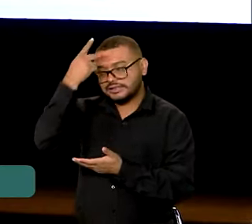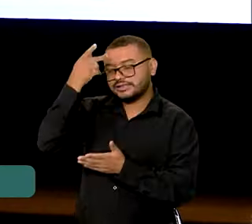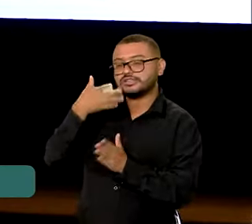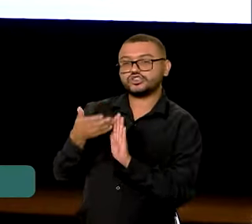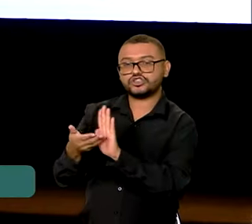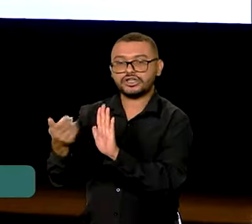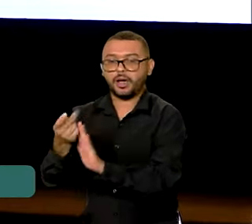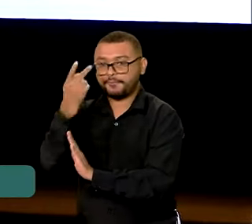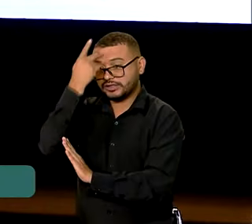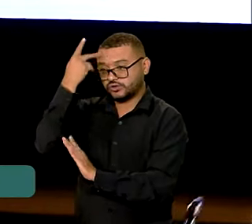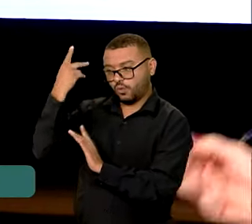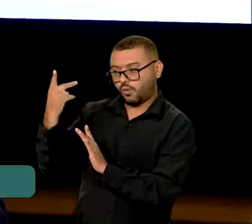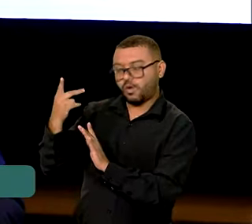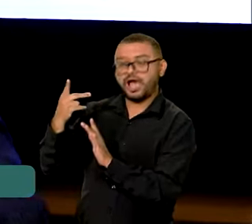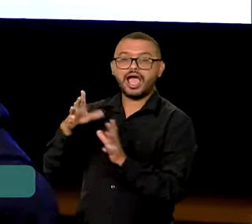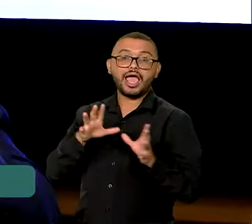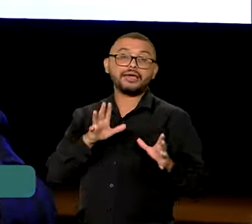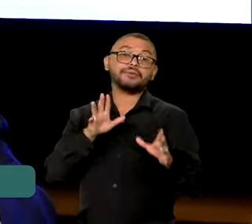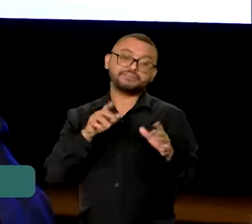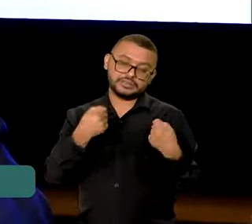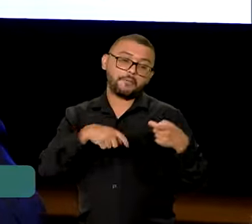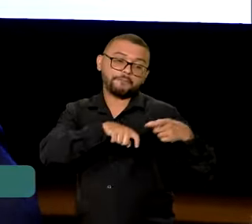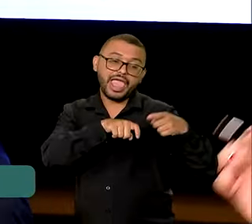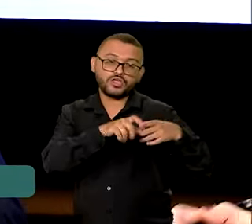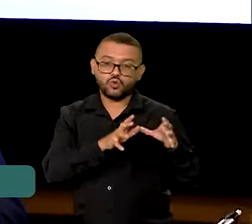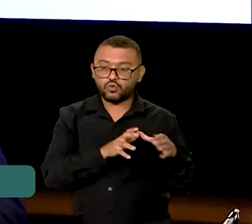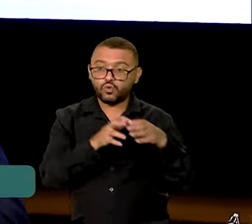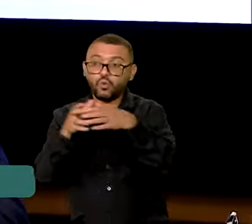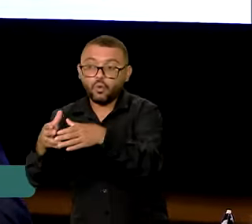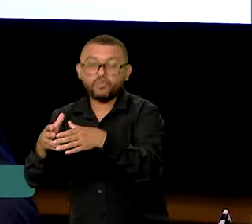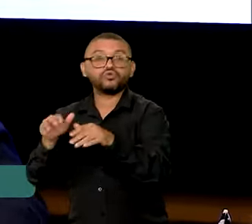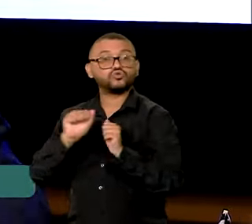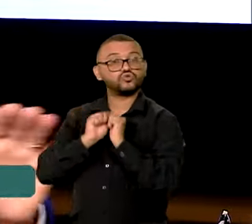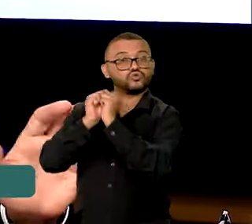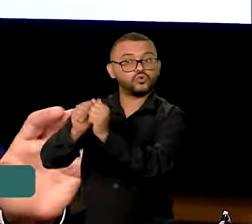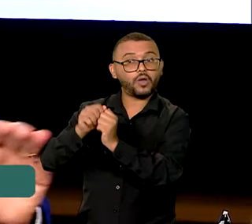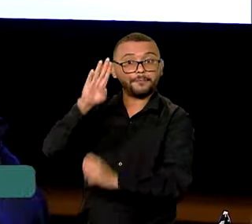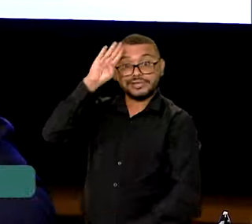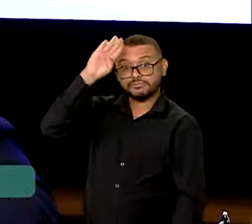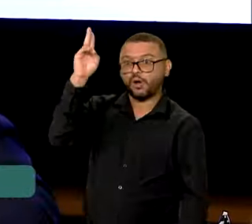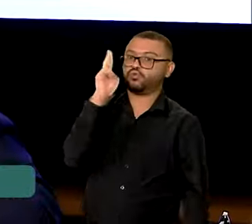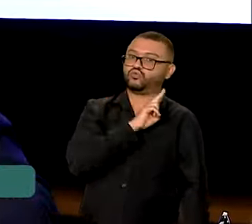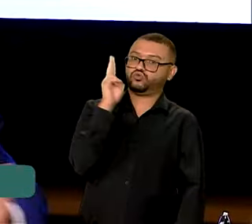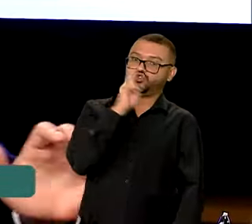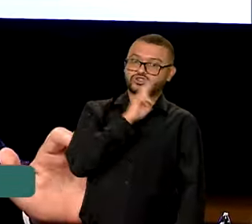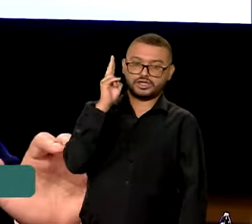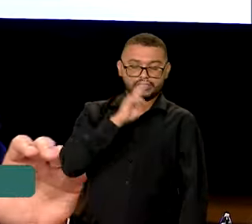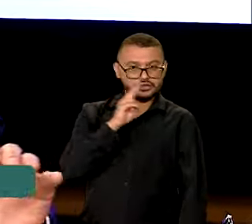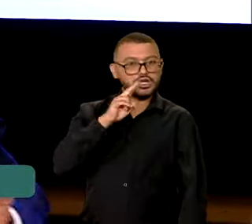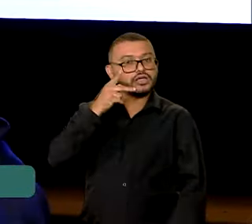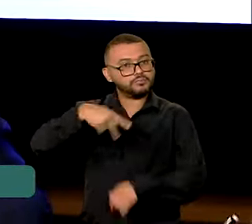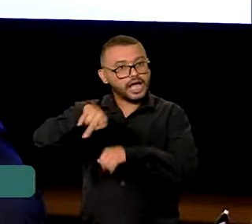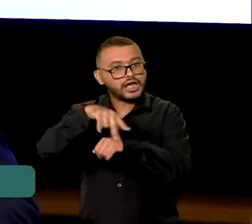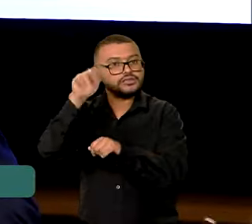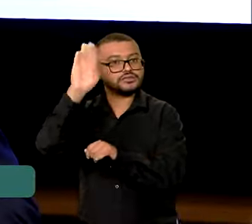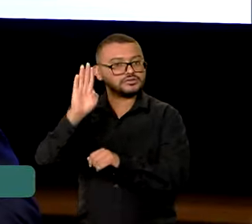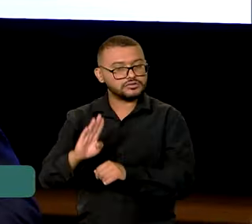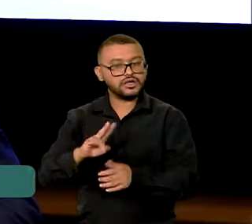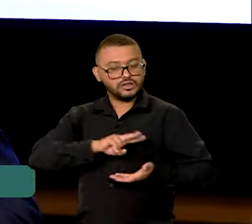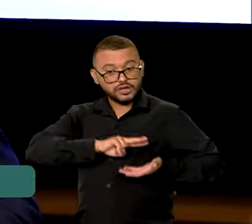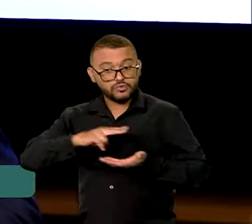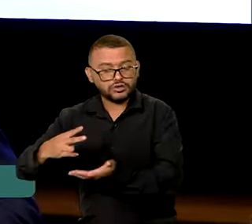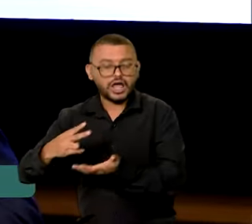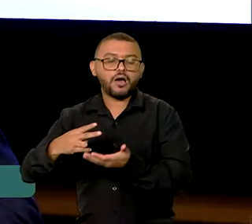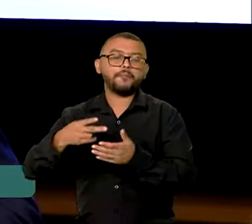que sair e essa equipe vai transportar esse órgão como uma prioridade. Isso é uma prioridade do país. O presidente